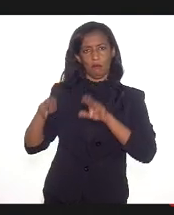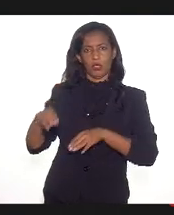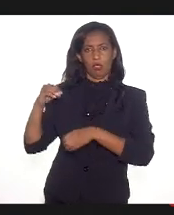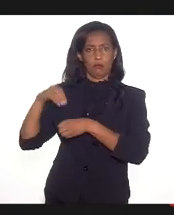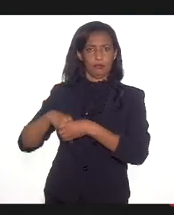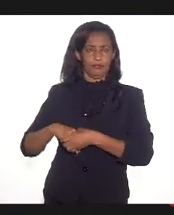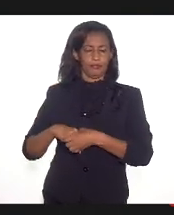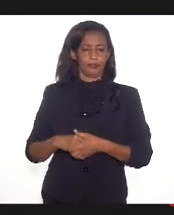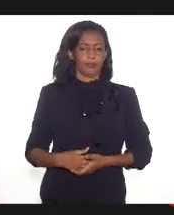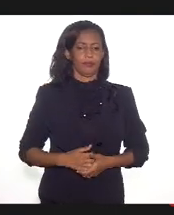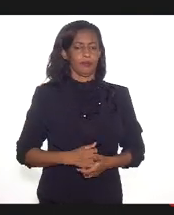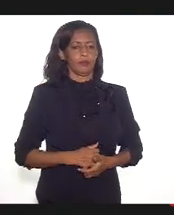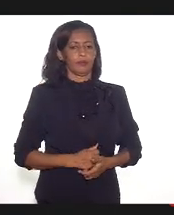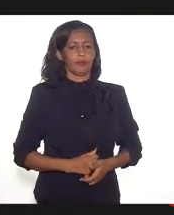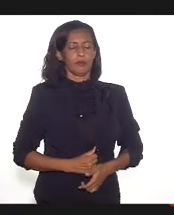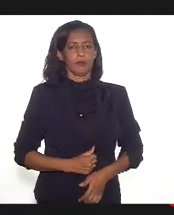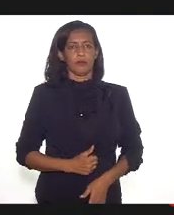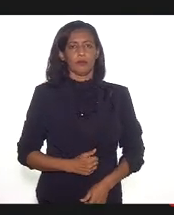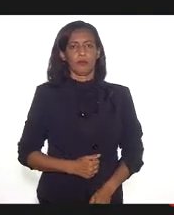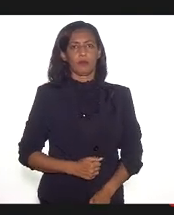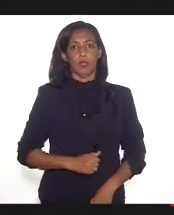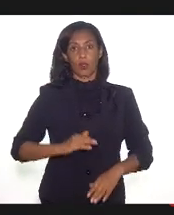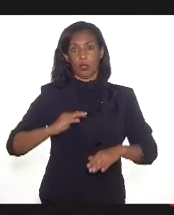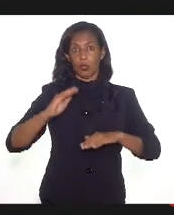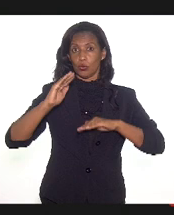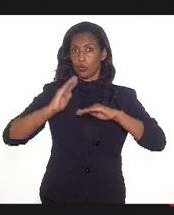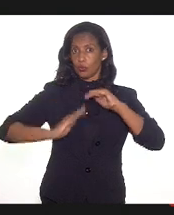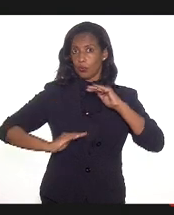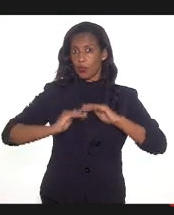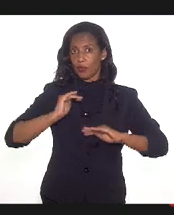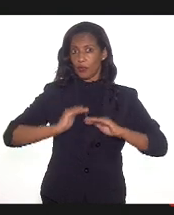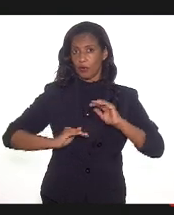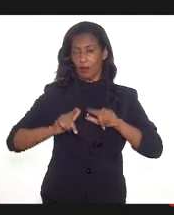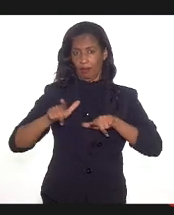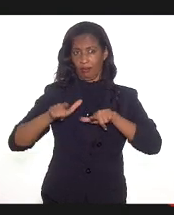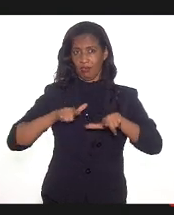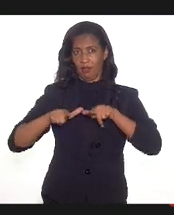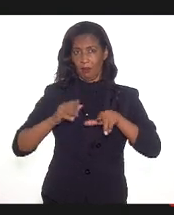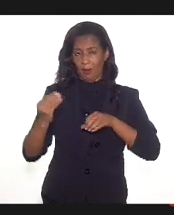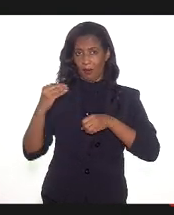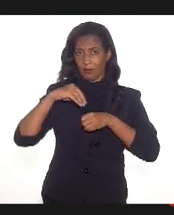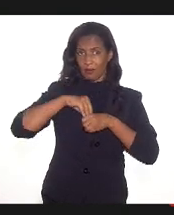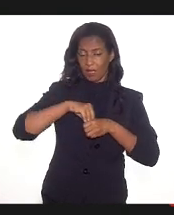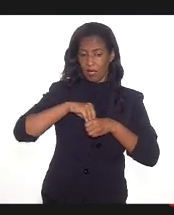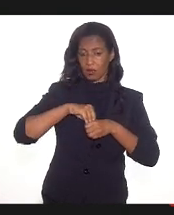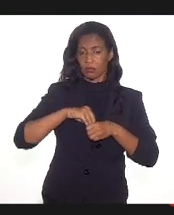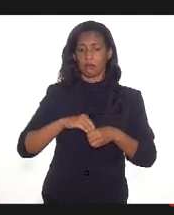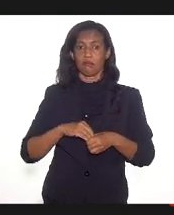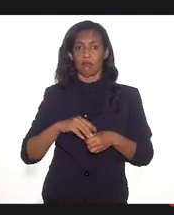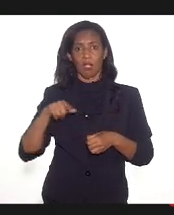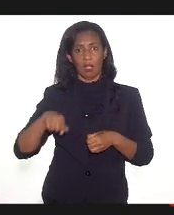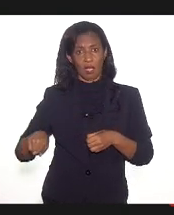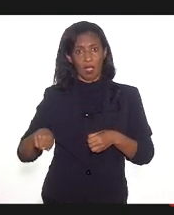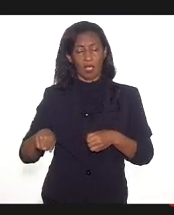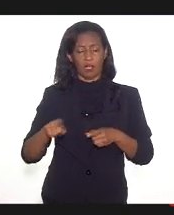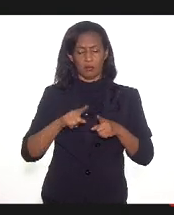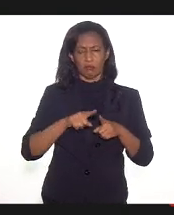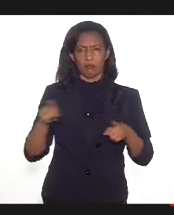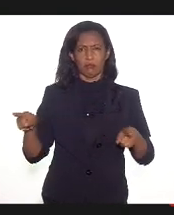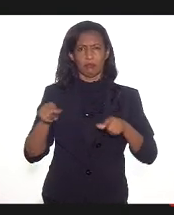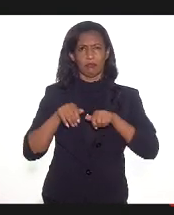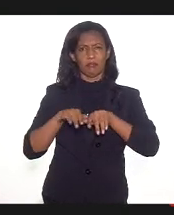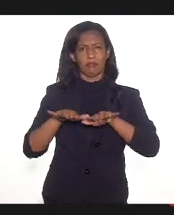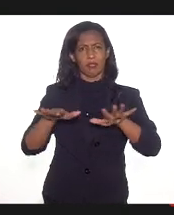os profissionais que trabalham internamente nos museus, eles, durante a pandemia,